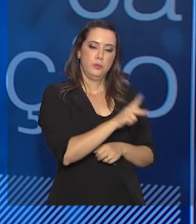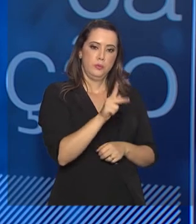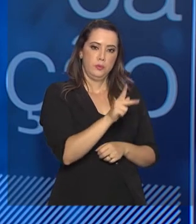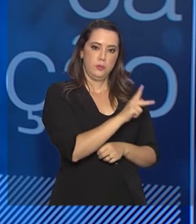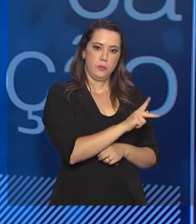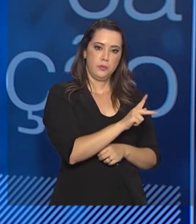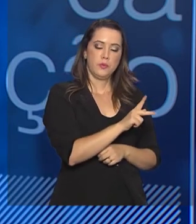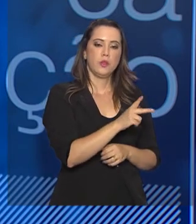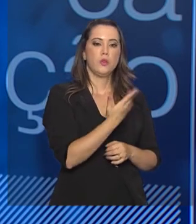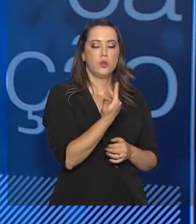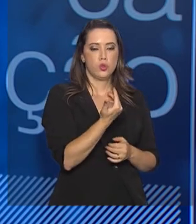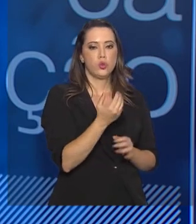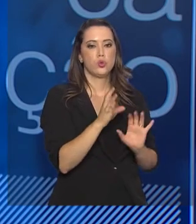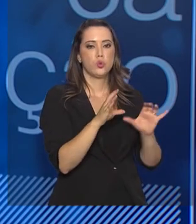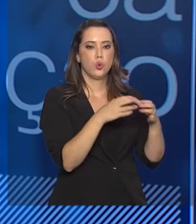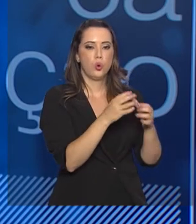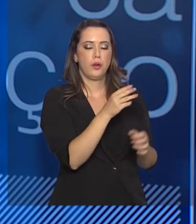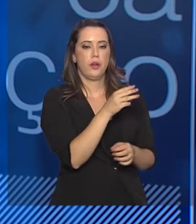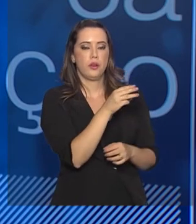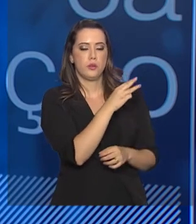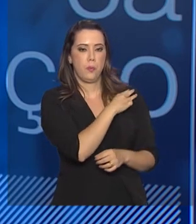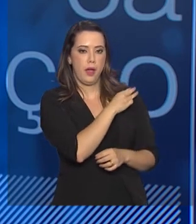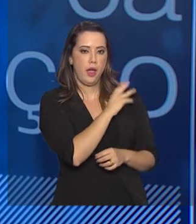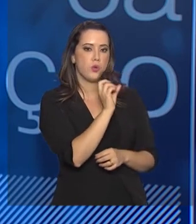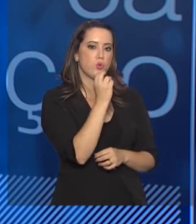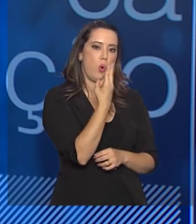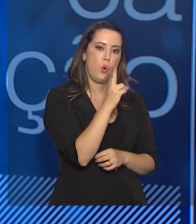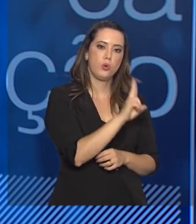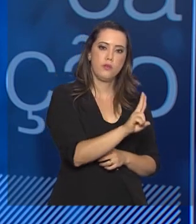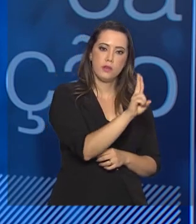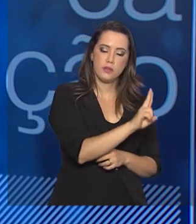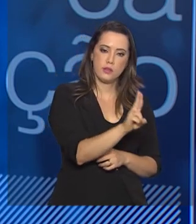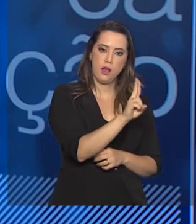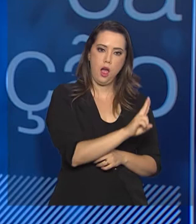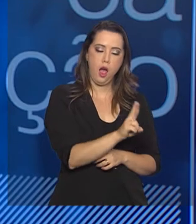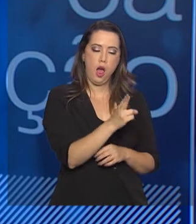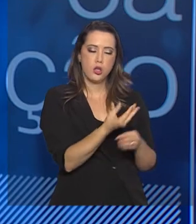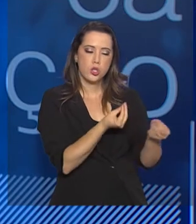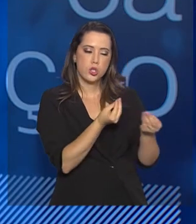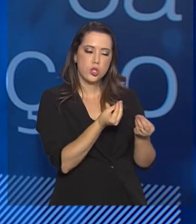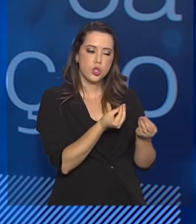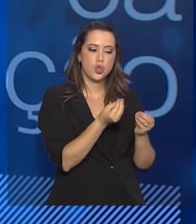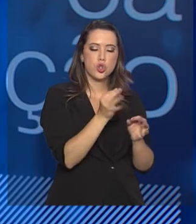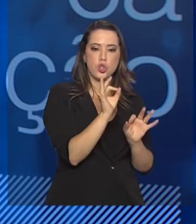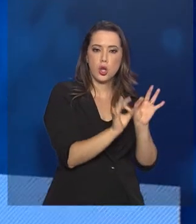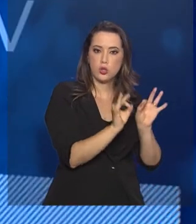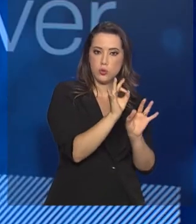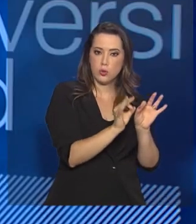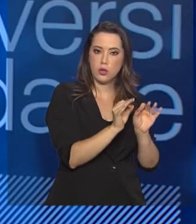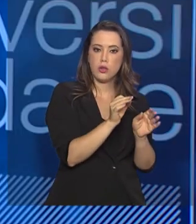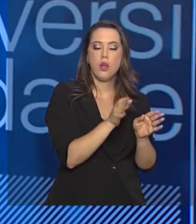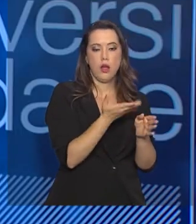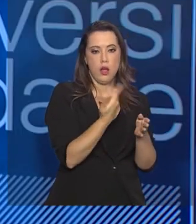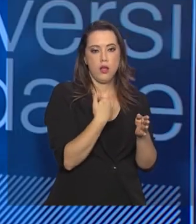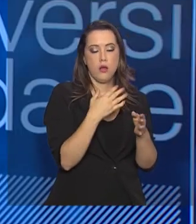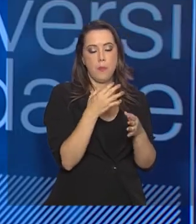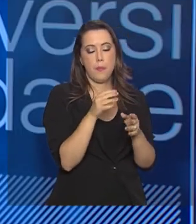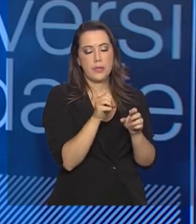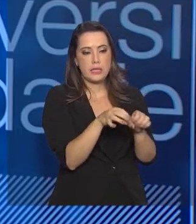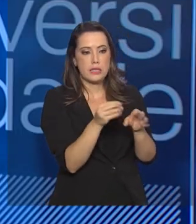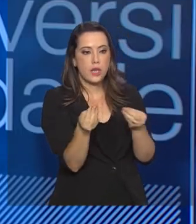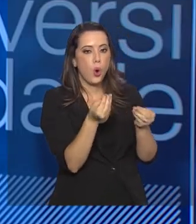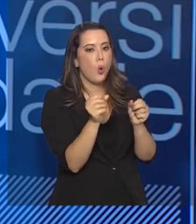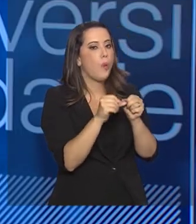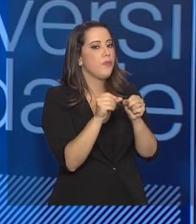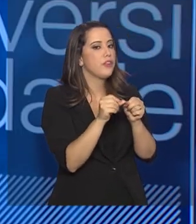instituições de ensino médio e universidades. A gente orienta esses professores na formulação dos itens. Nós aprovamos os itens que compõem